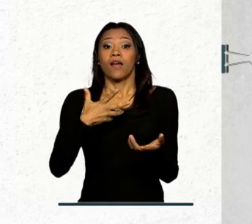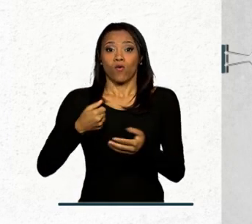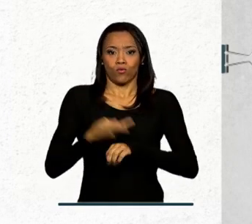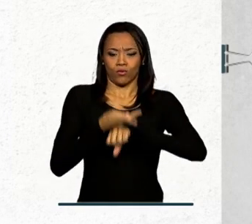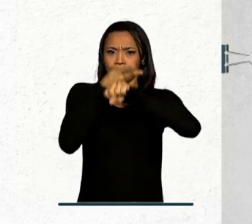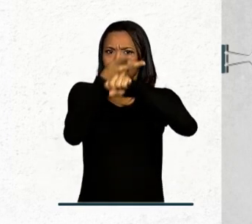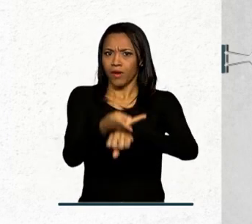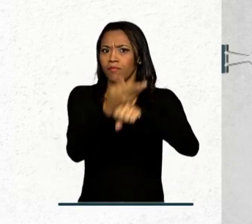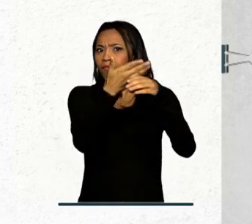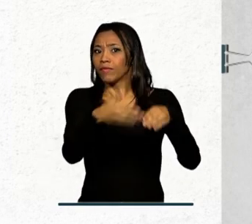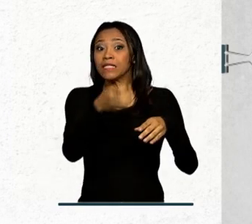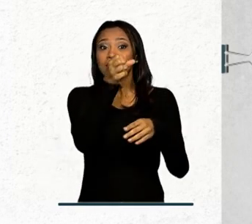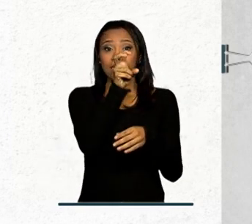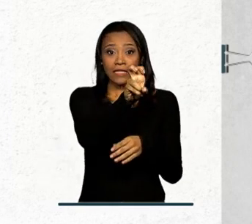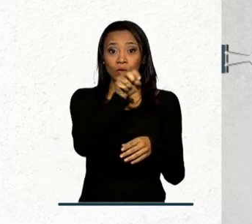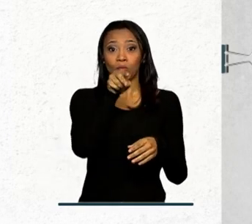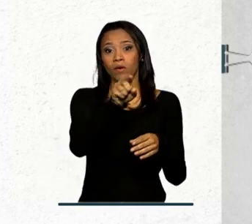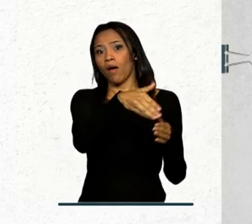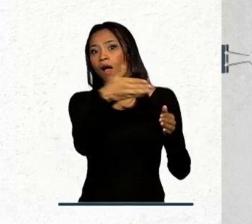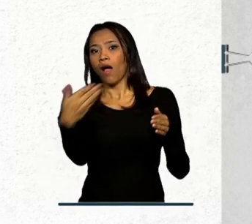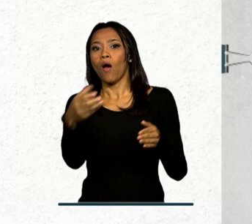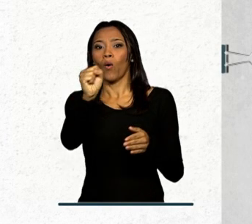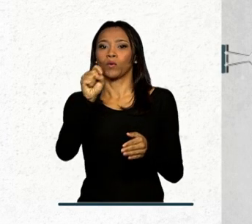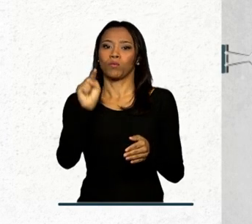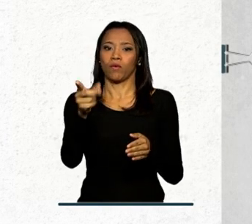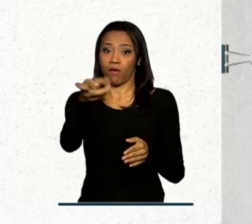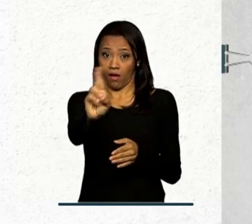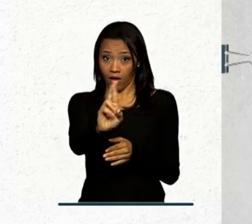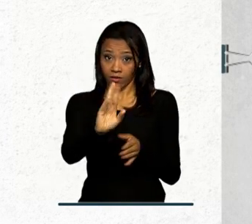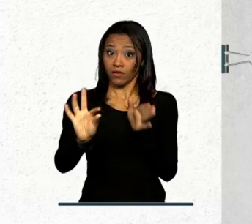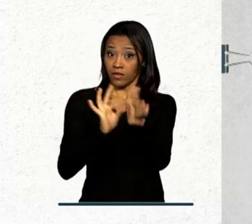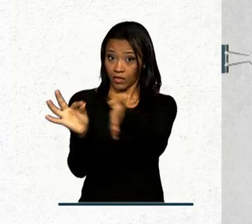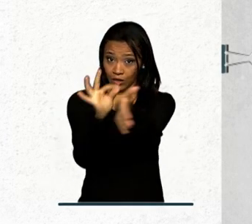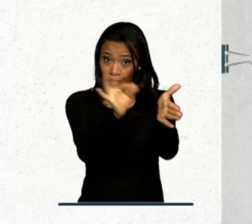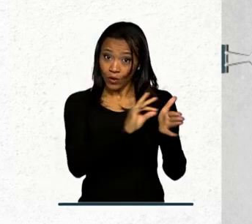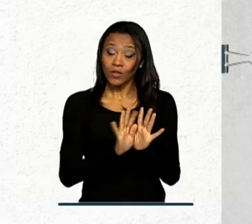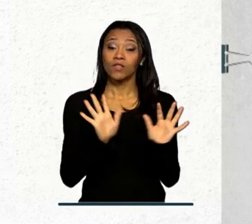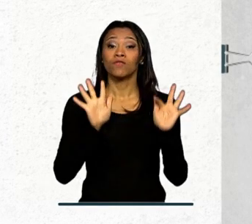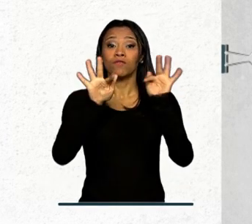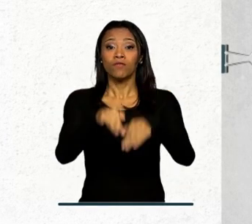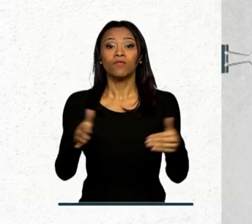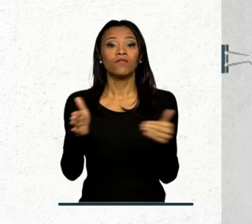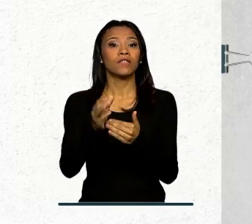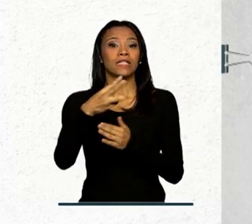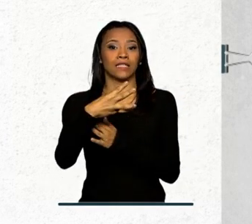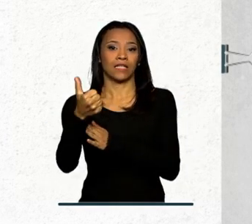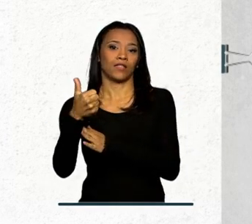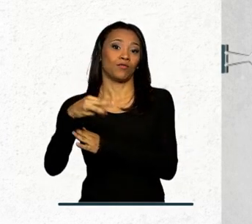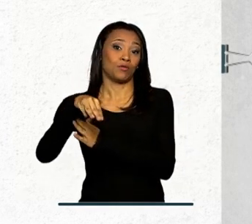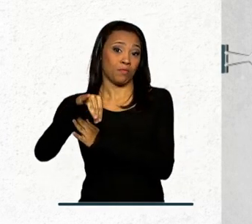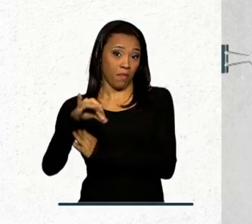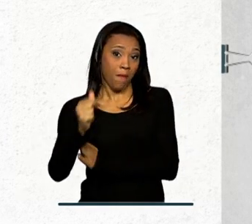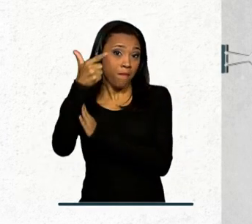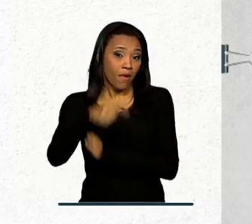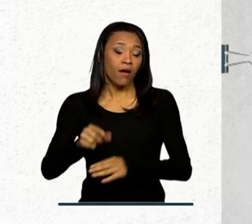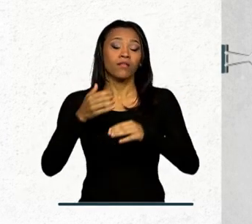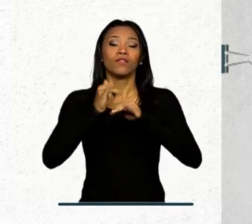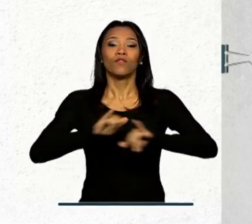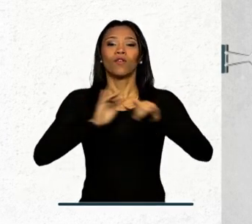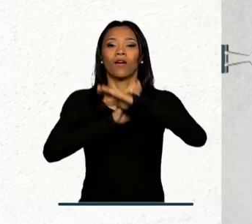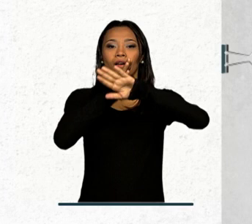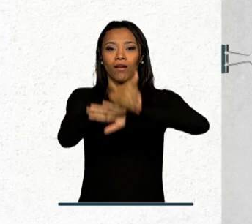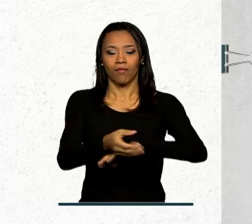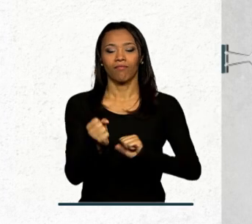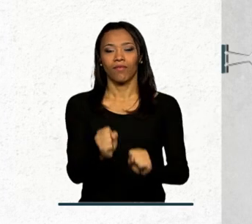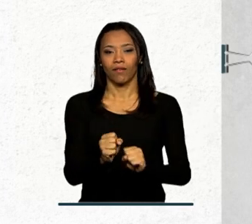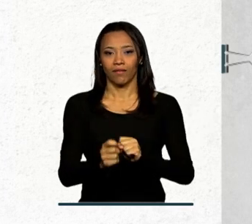premiações variam de R 5 mil a R 8 mil. As inscrições terminam no dia 31 de maio. Mais informações no sítio da